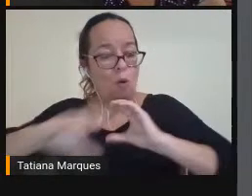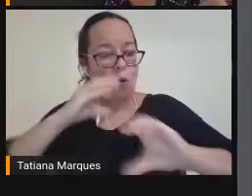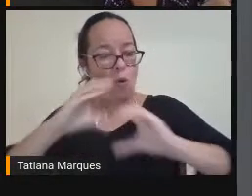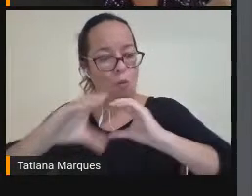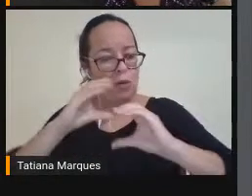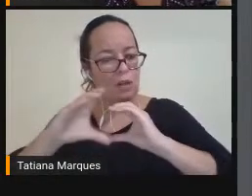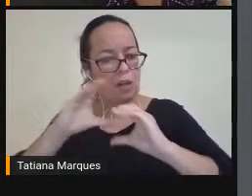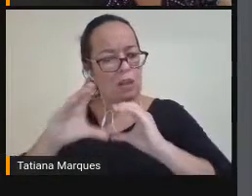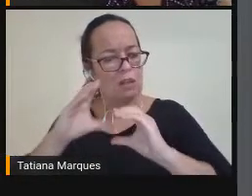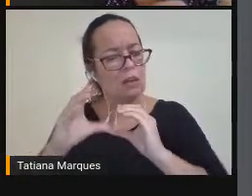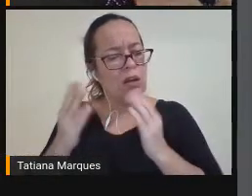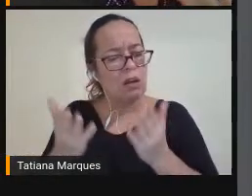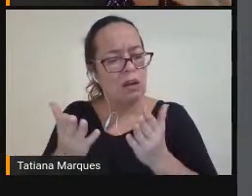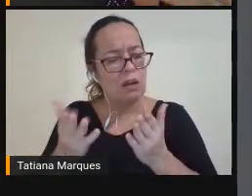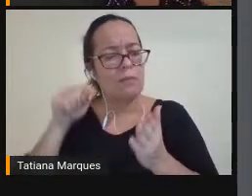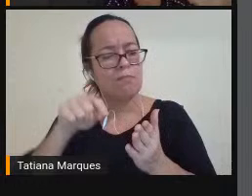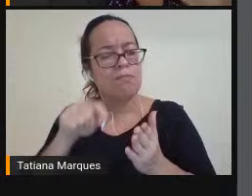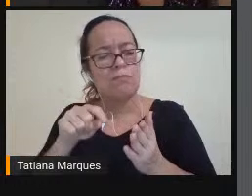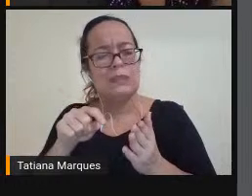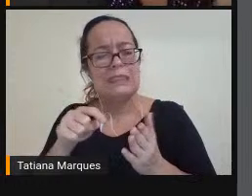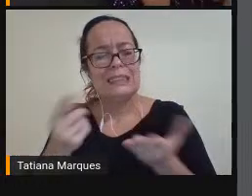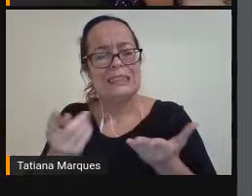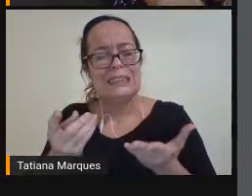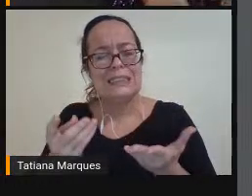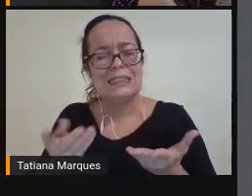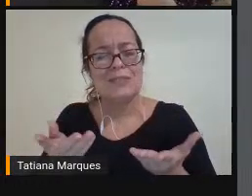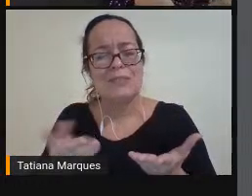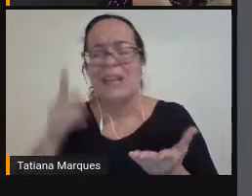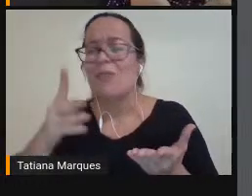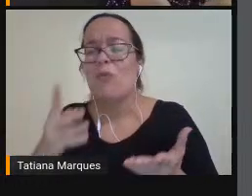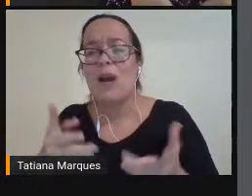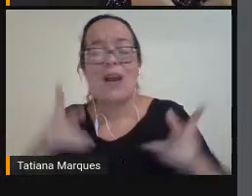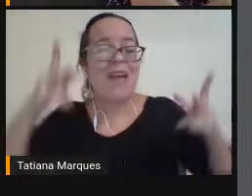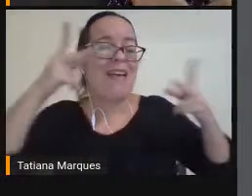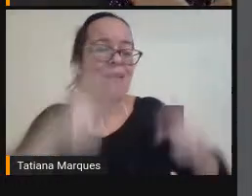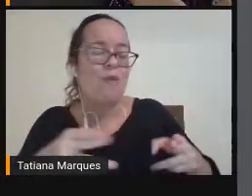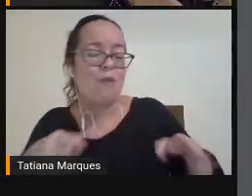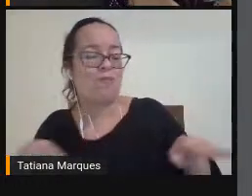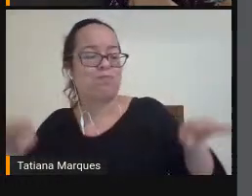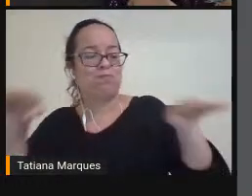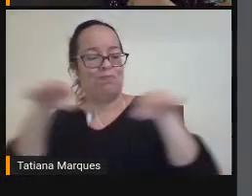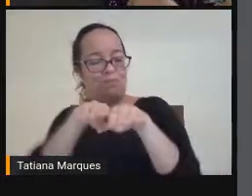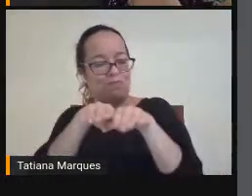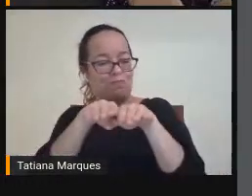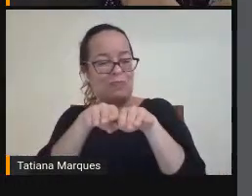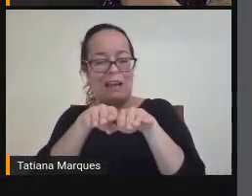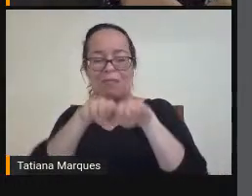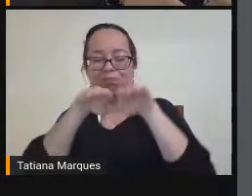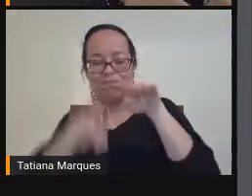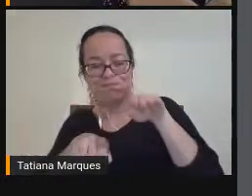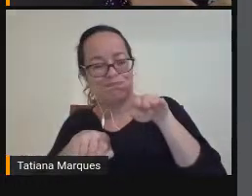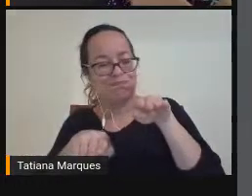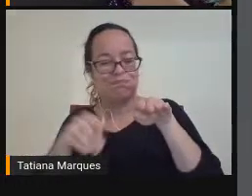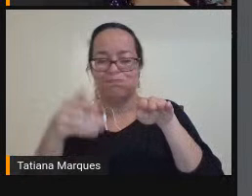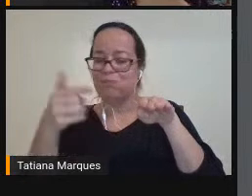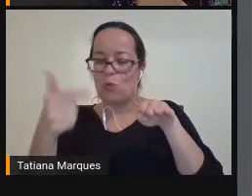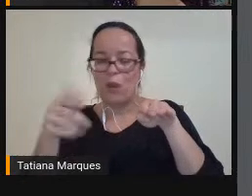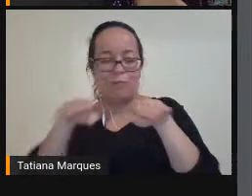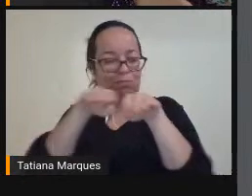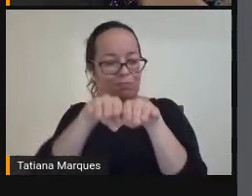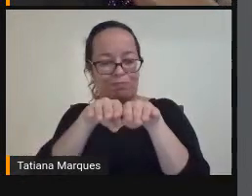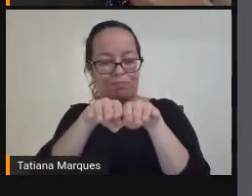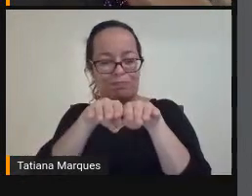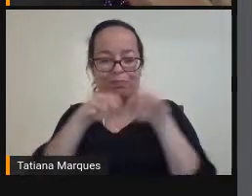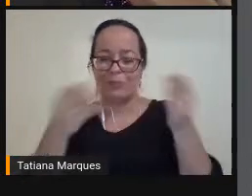Elas Não são Iguais Então As crianças Muitas vezes Não são